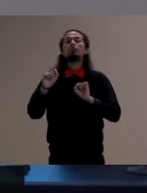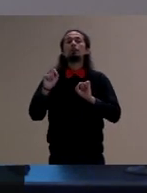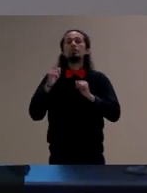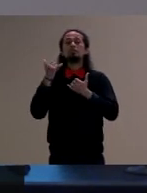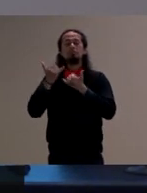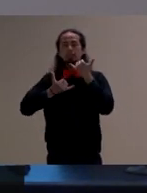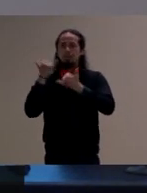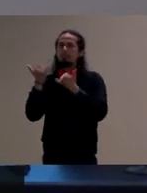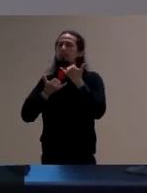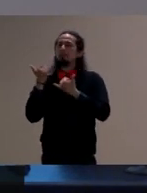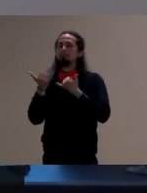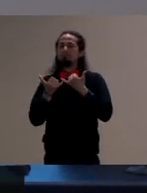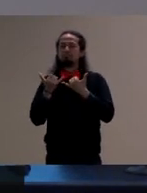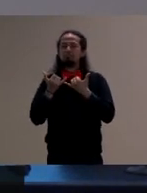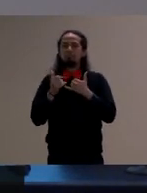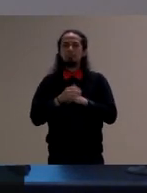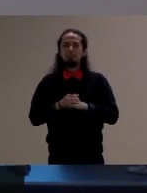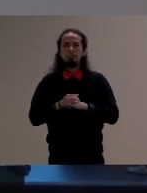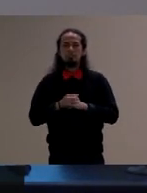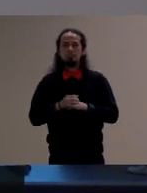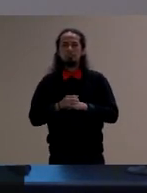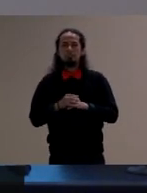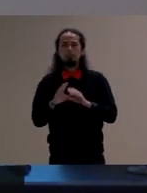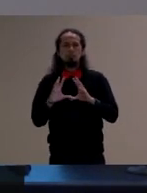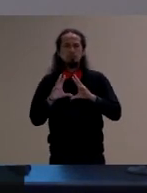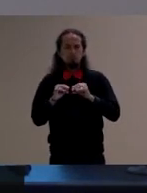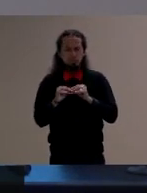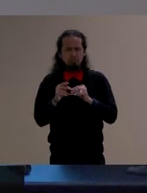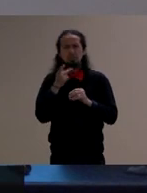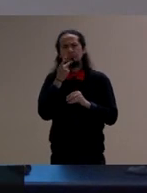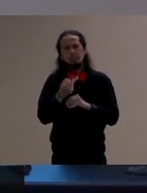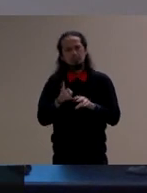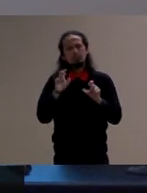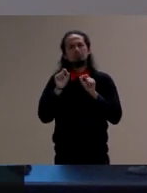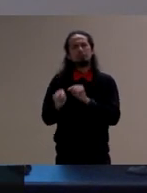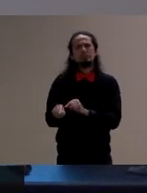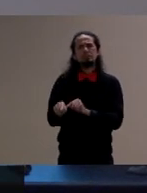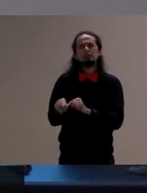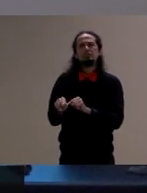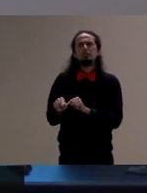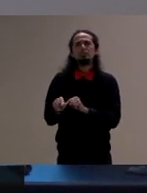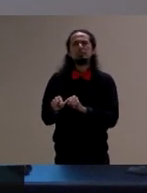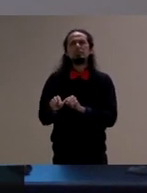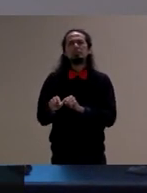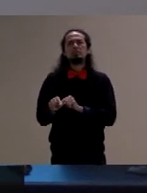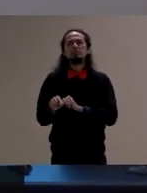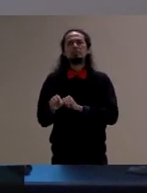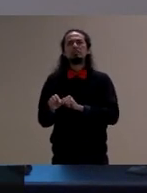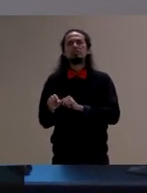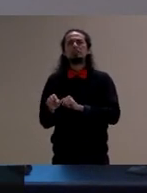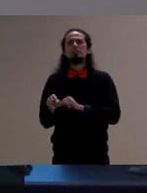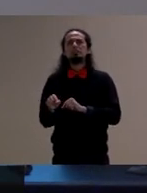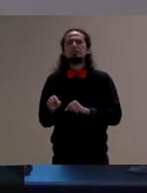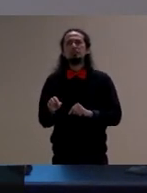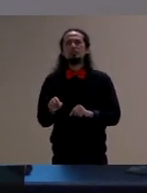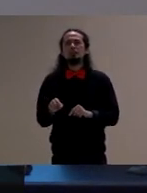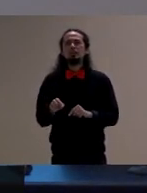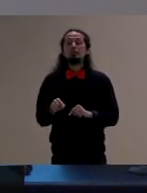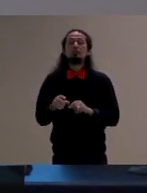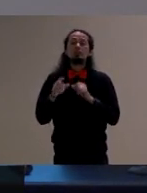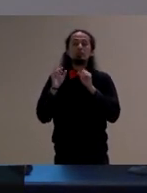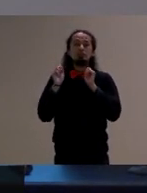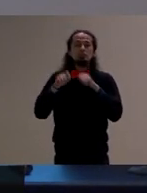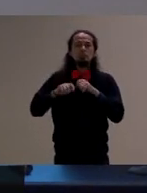todos eles dizem sobre o mundo são inscritos numa tradição mas é importante também que a criança possa na relação com